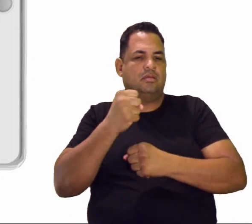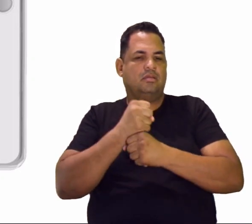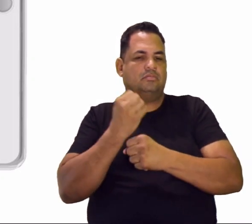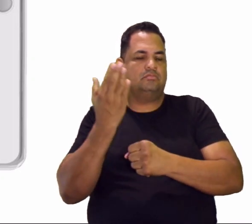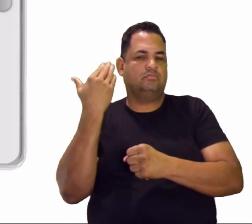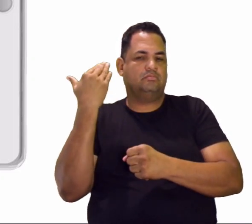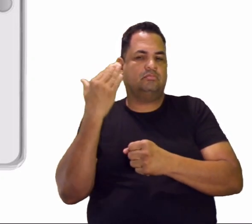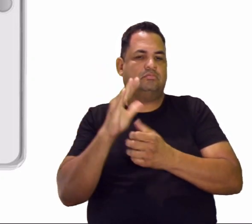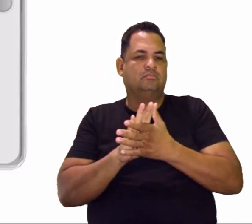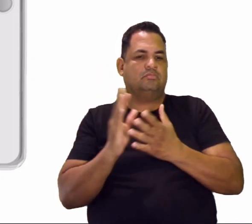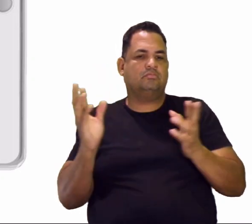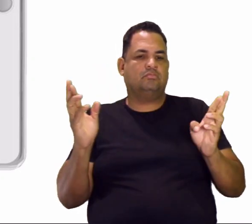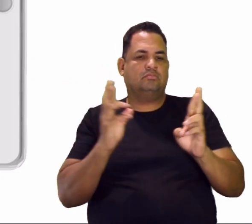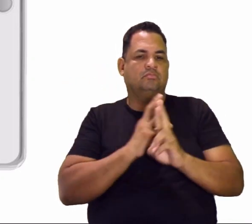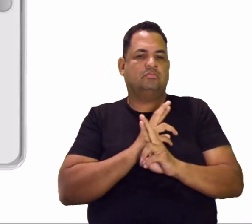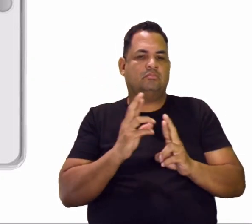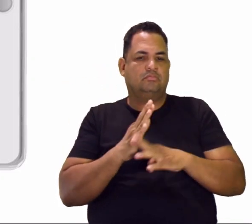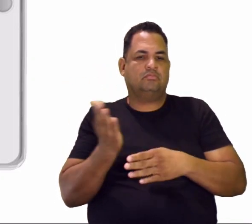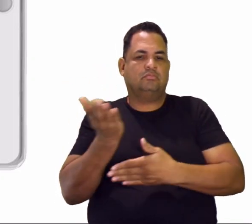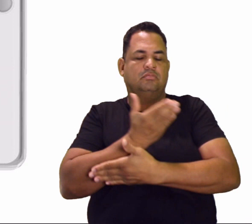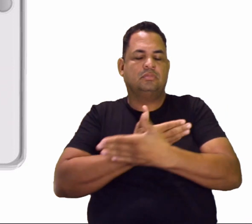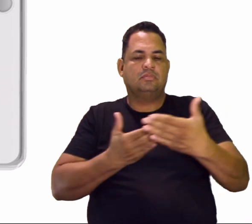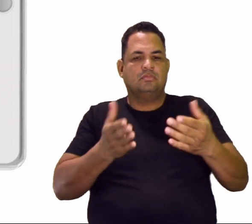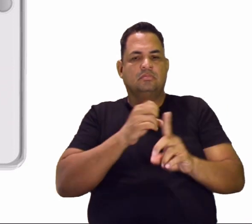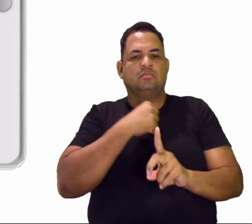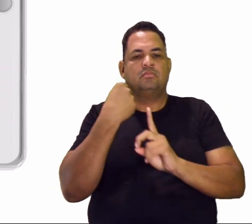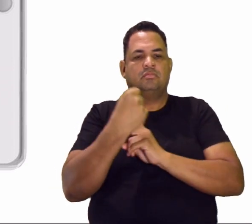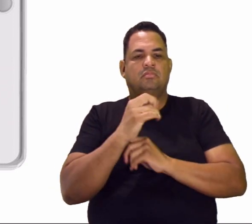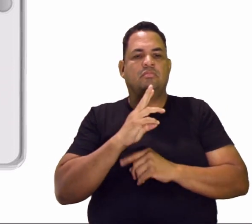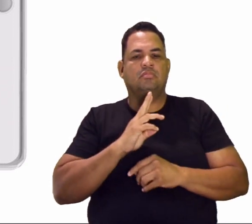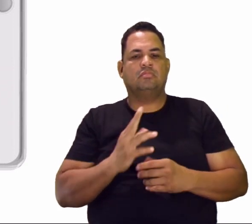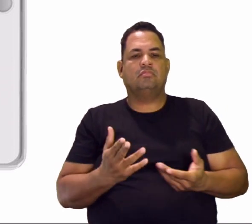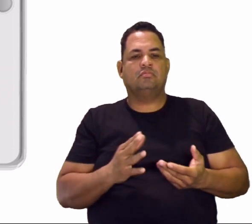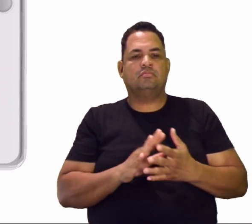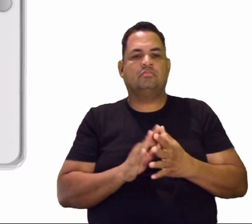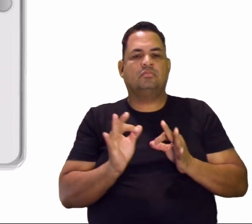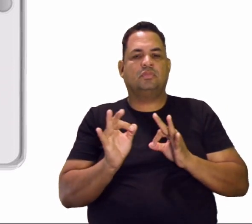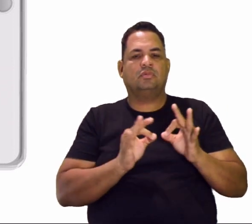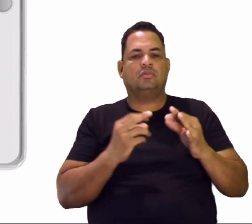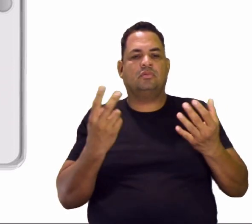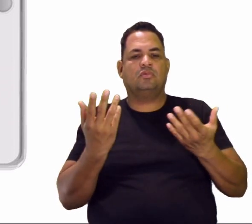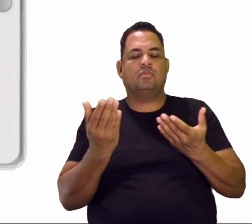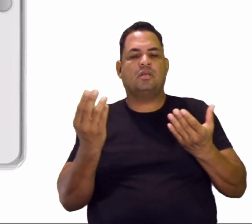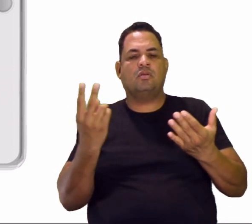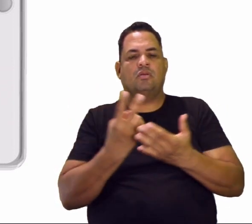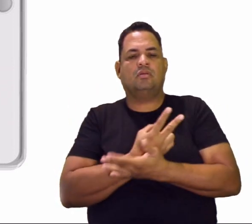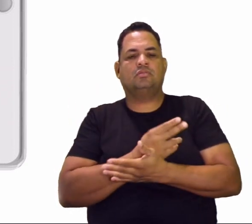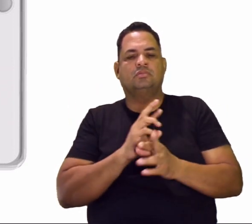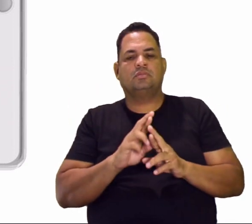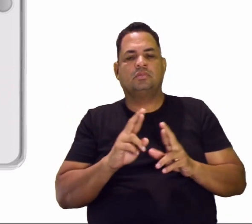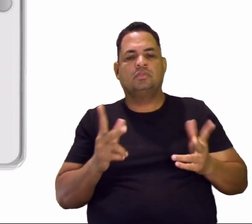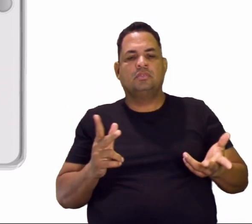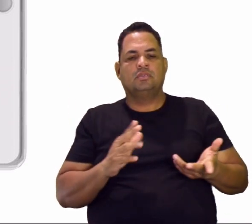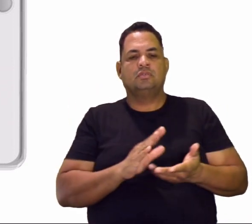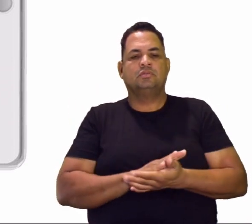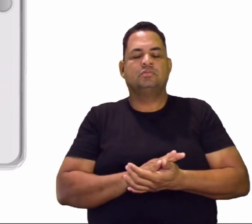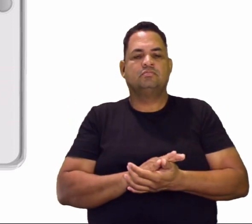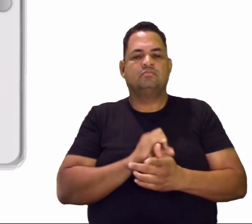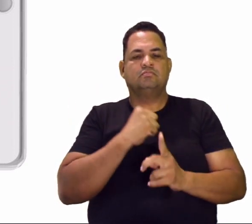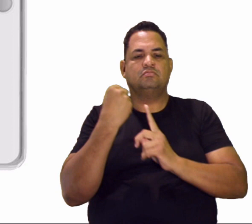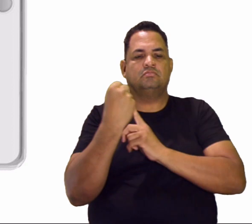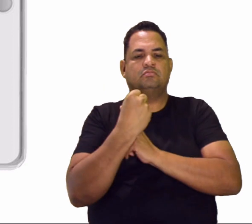é as relações e interações sociais, o processo de socialização, né? Mecanismos de socialização, as diferenças no processo de